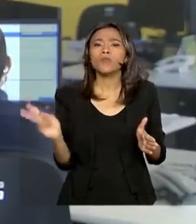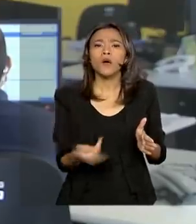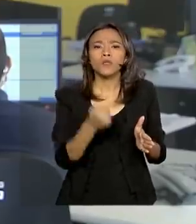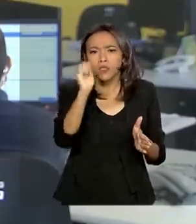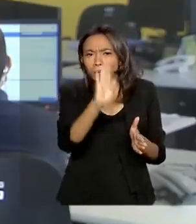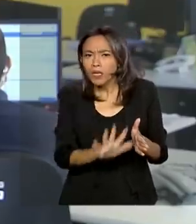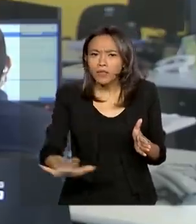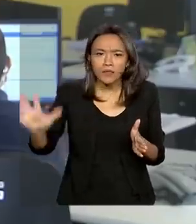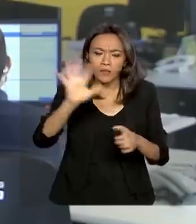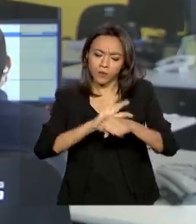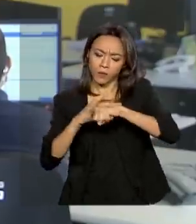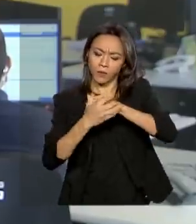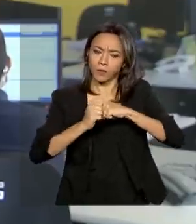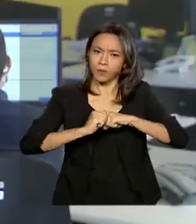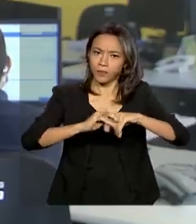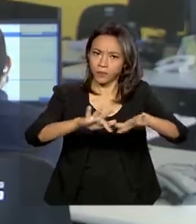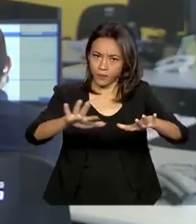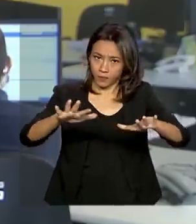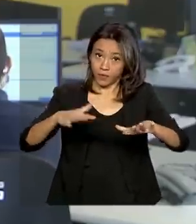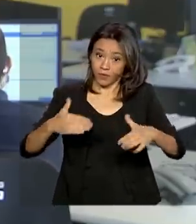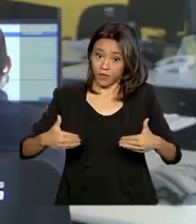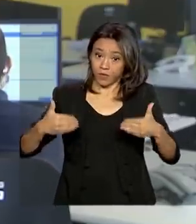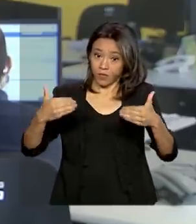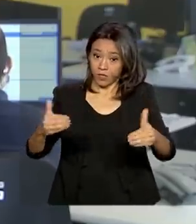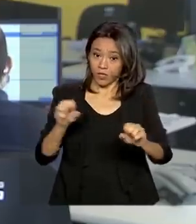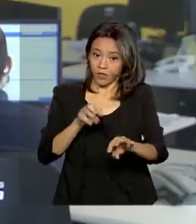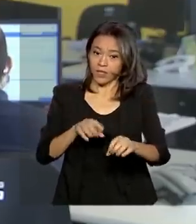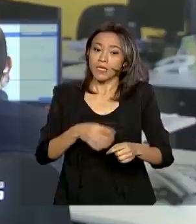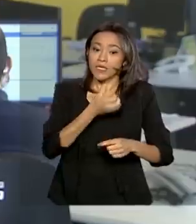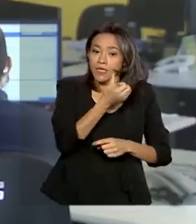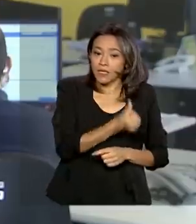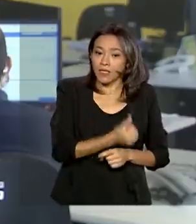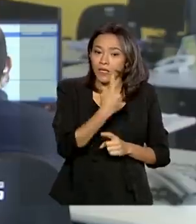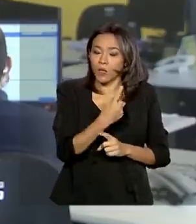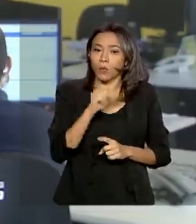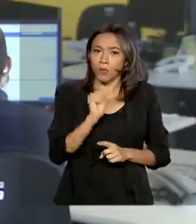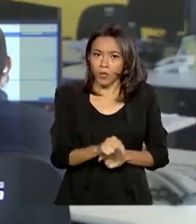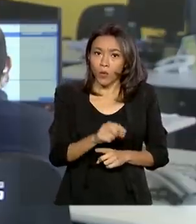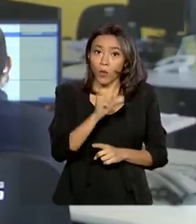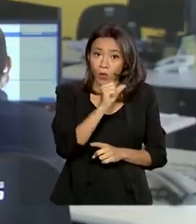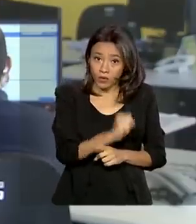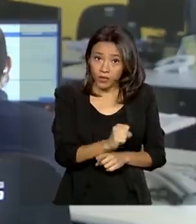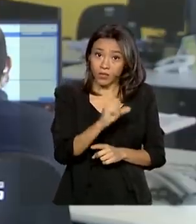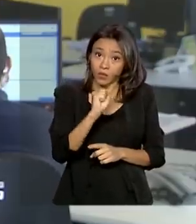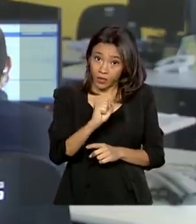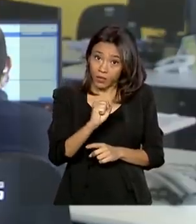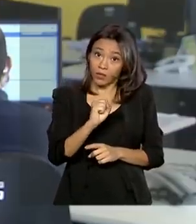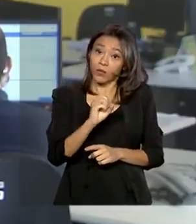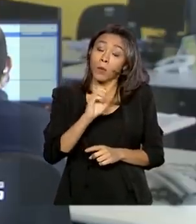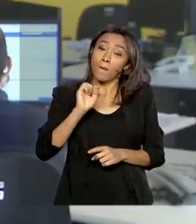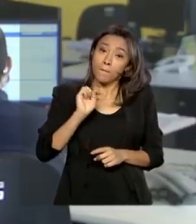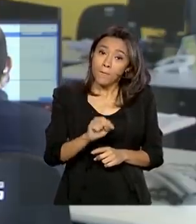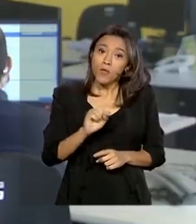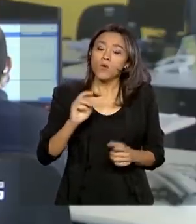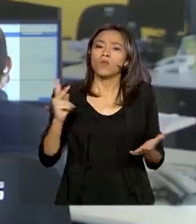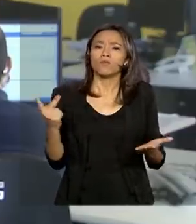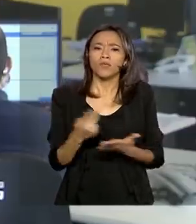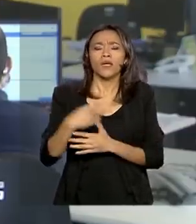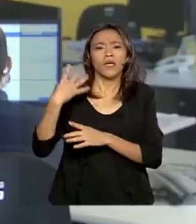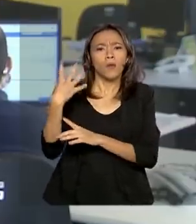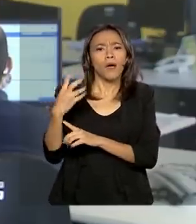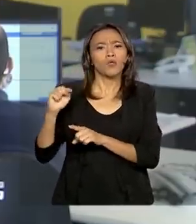divulgados pelo Ministério da Educação. 61.888 casos confirmados e 4